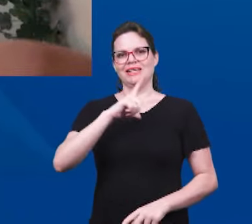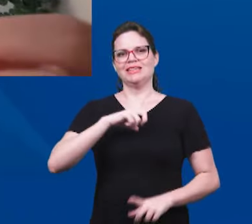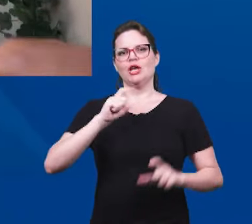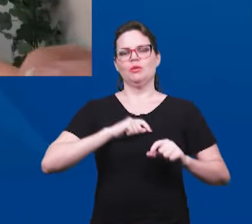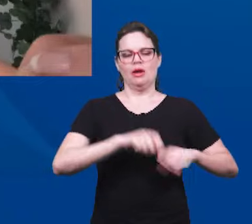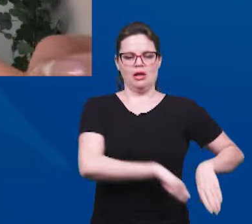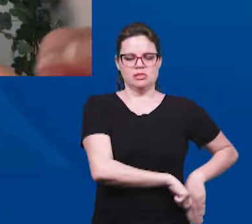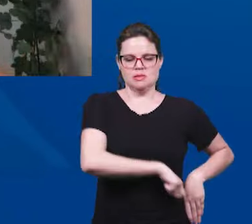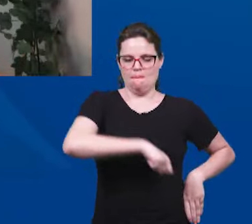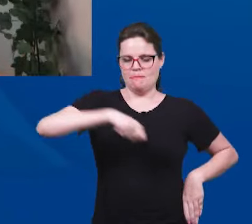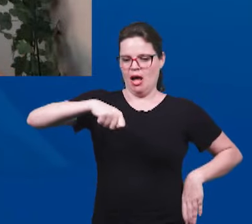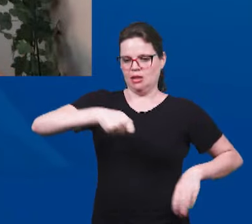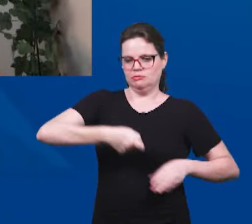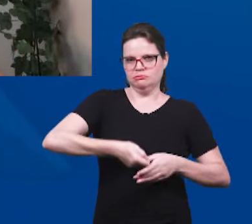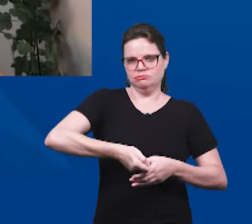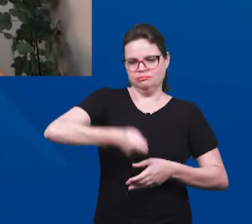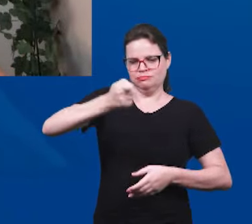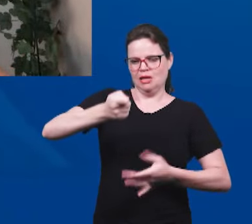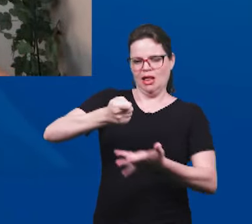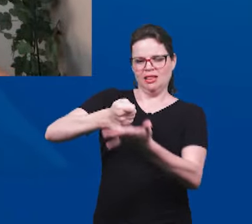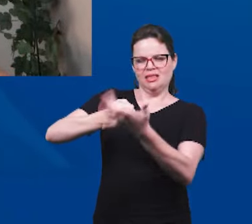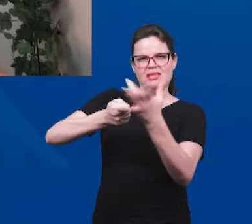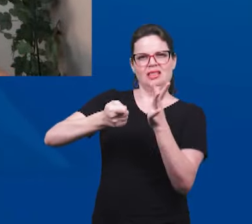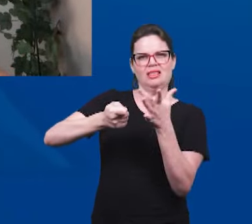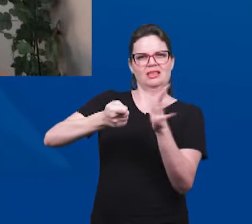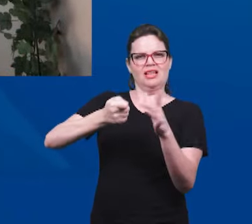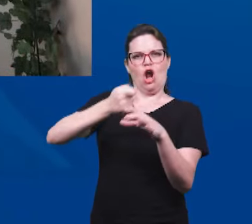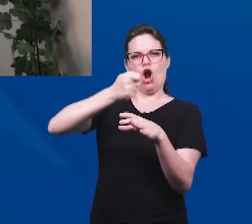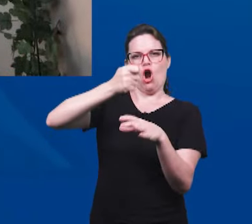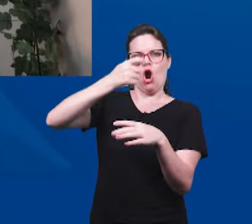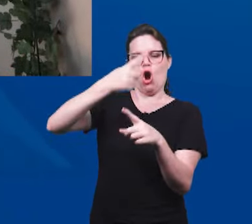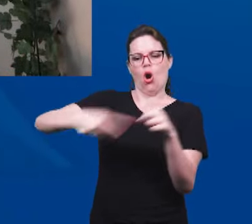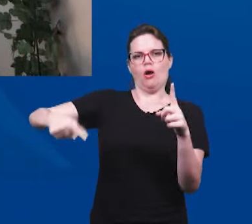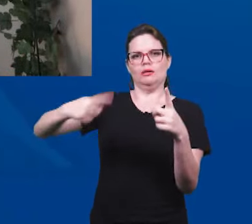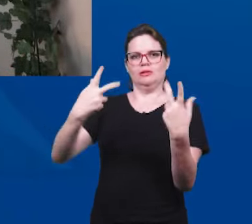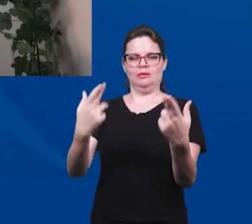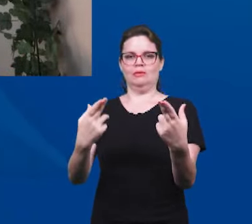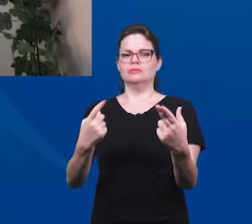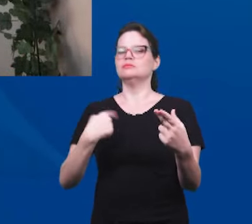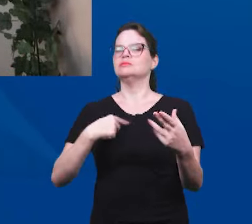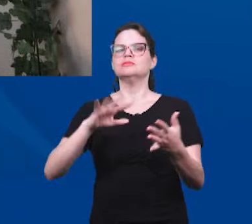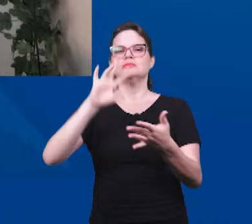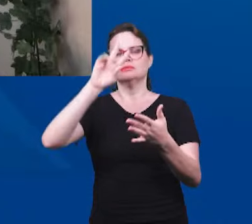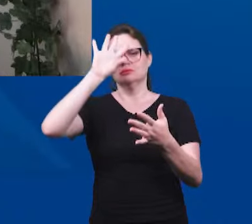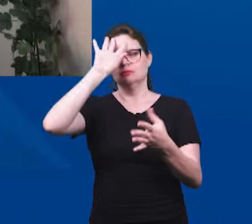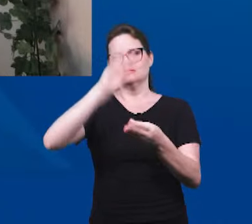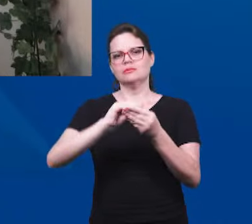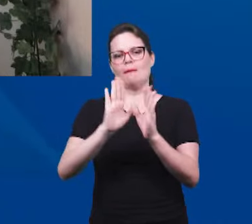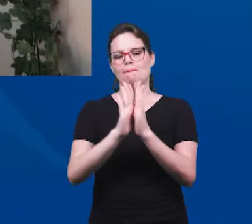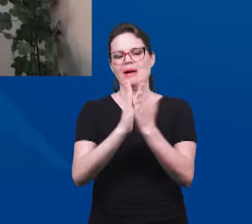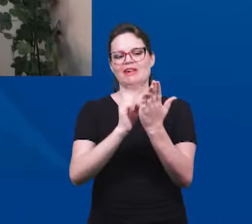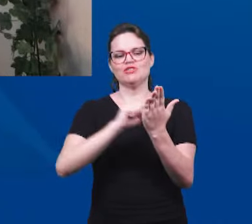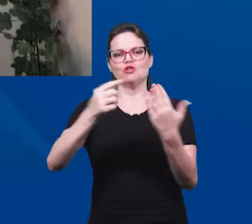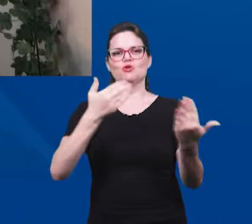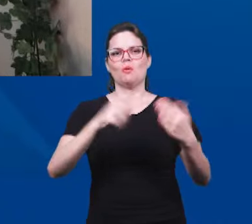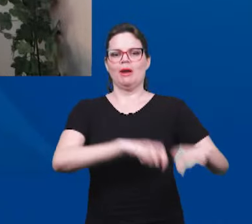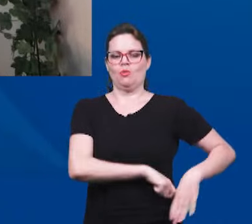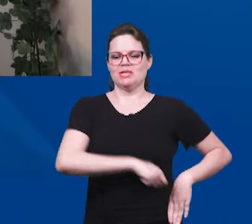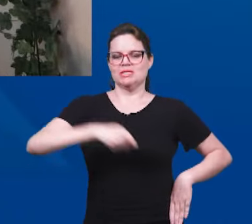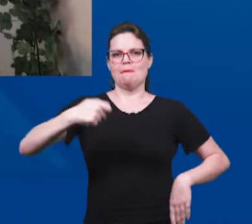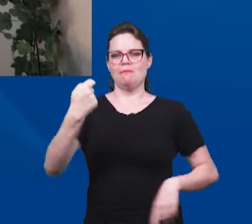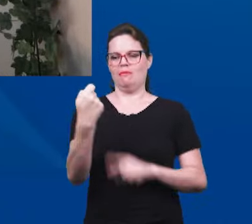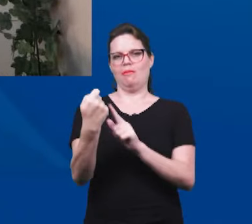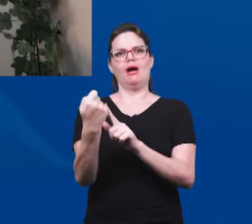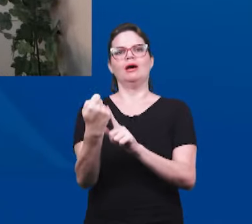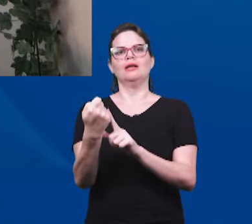de dois fios e a sua aplicação profética significa que a palavra de Deus ela discerne entre aquilo que vem de Deus e